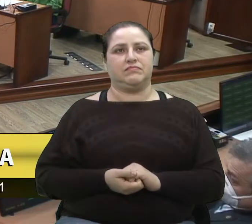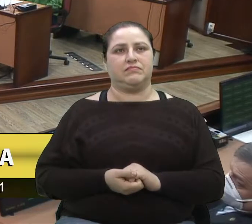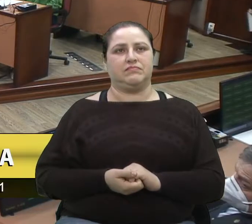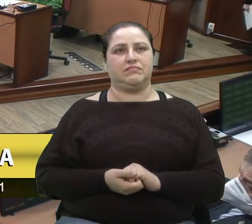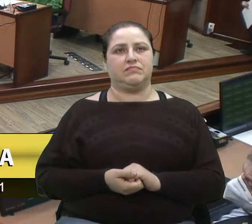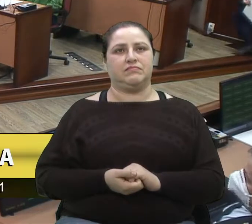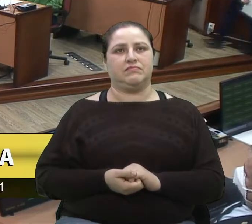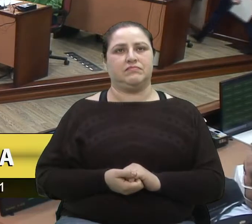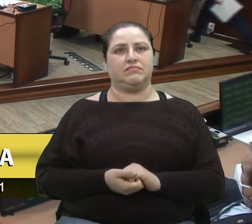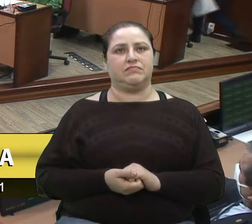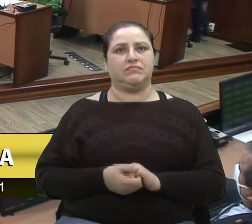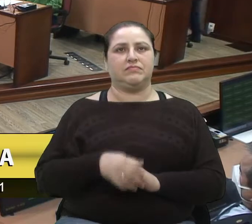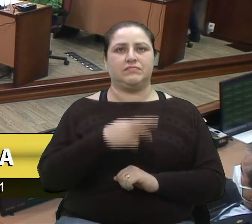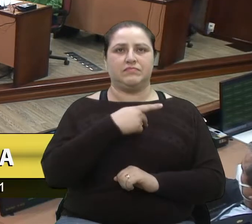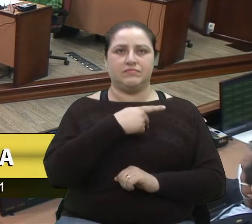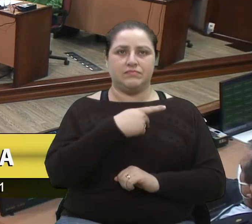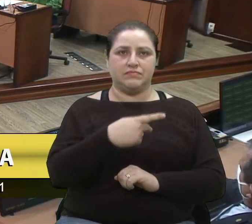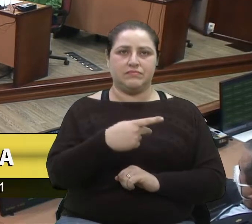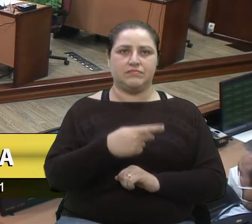Senhor presidente,